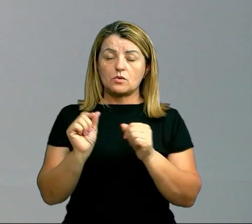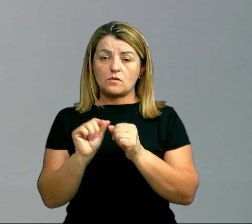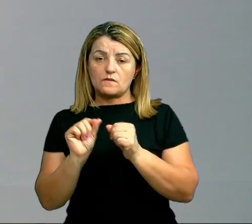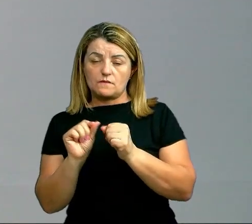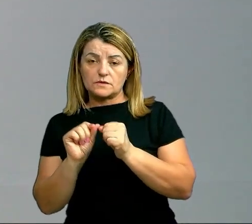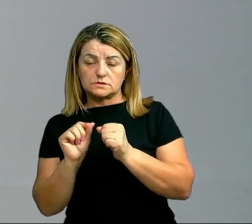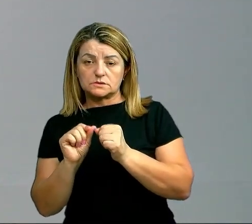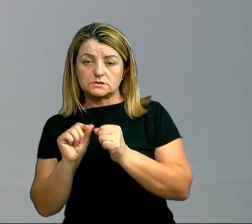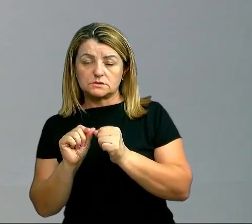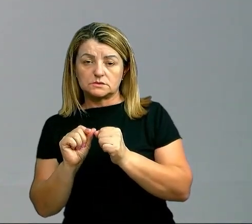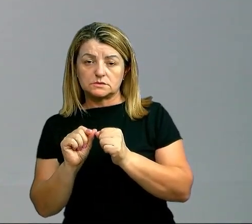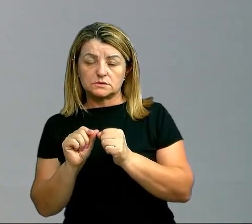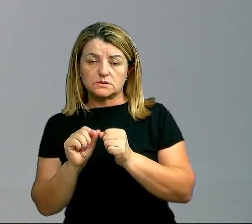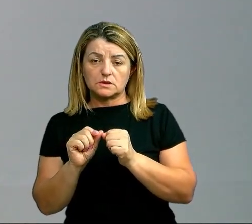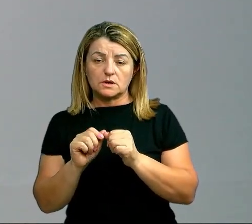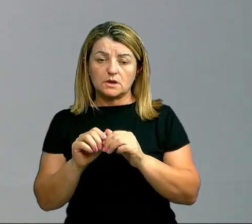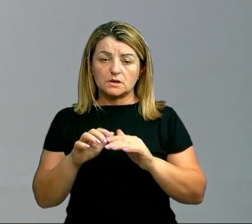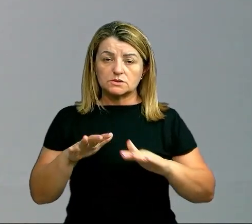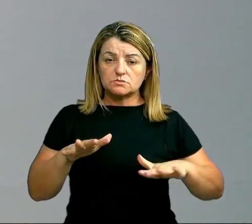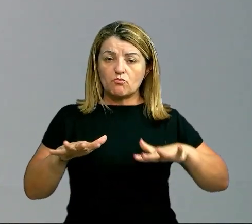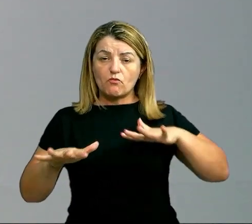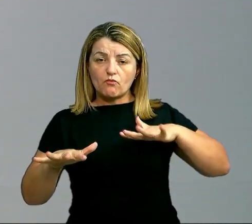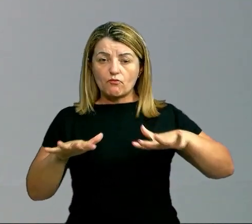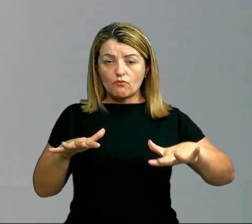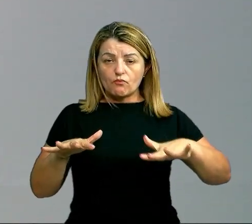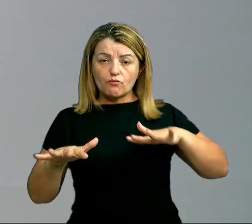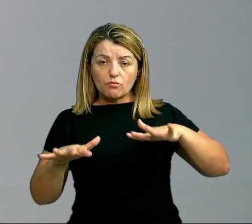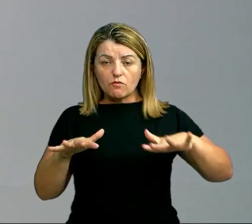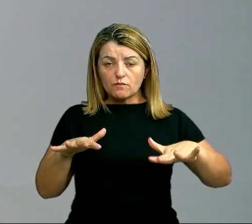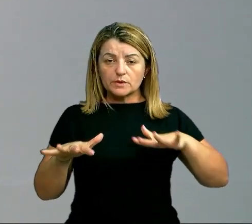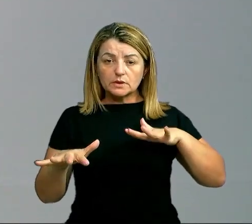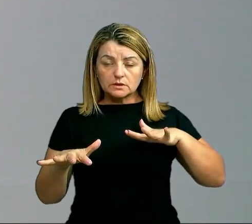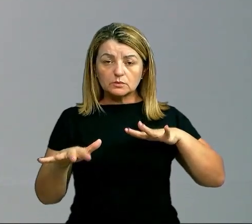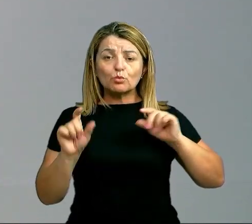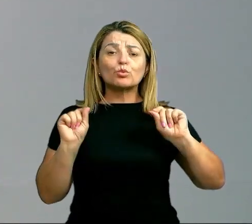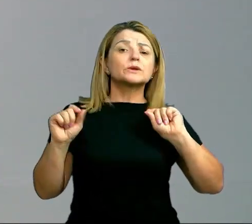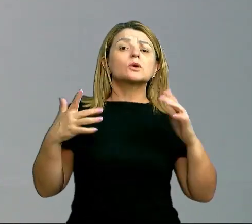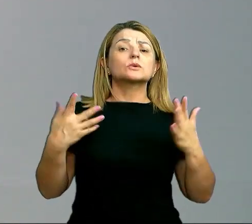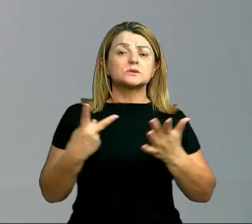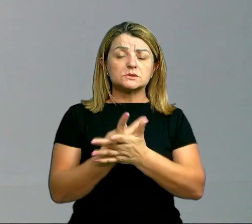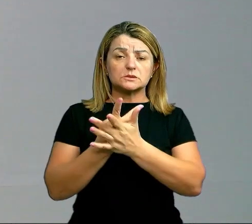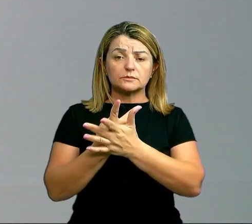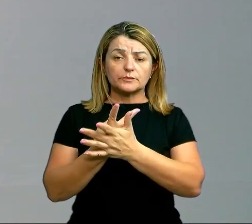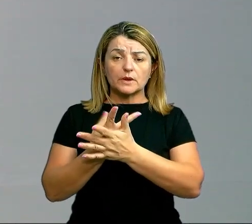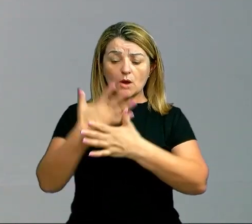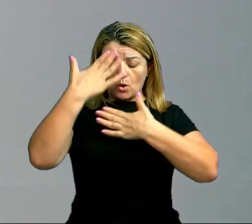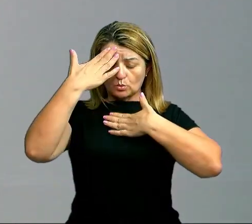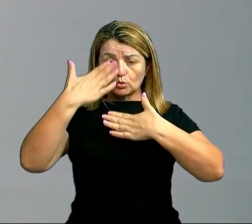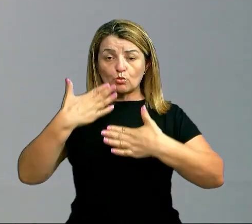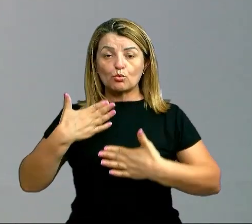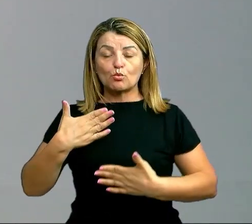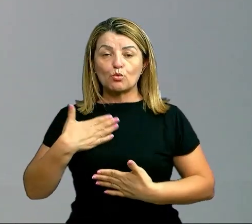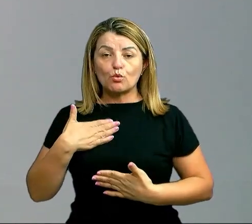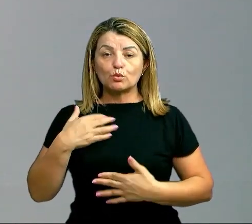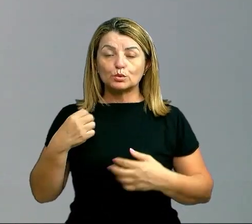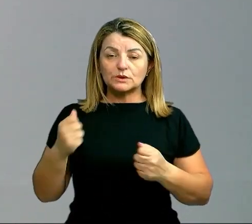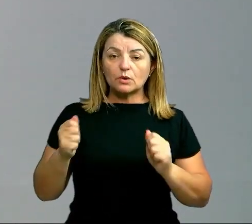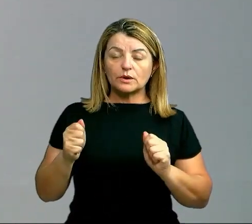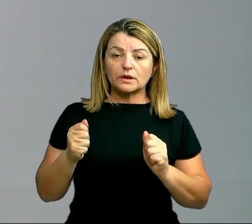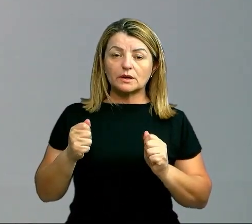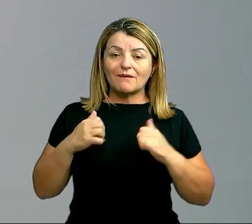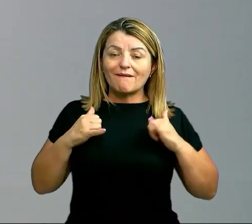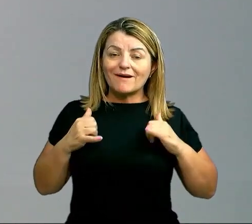uma energia cinética, ou seja, você está se movimentando, o está acontecendo ali? O seu corpo está exercendo energia